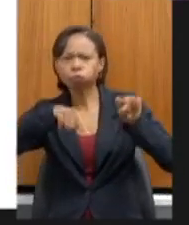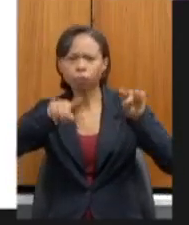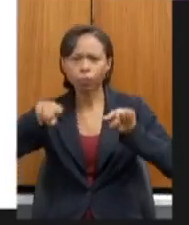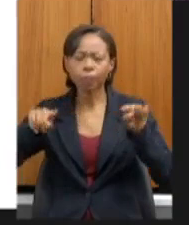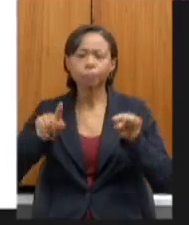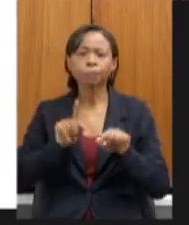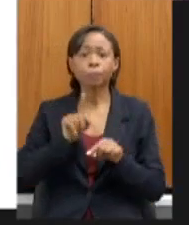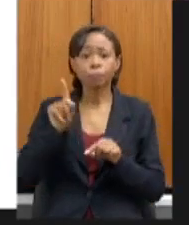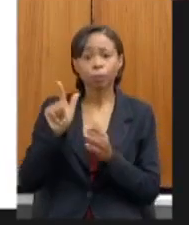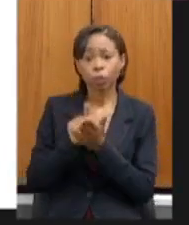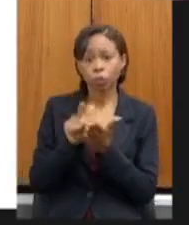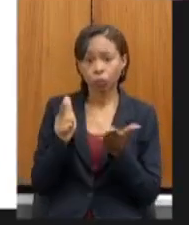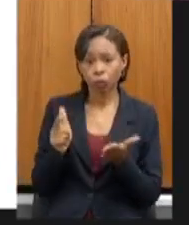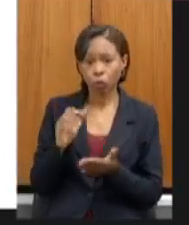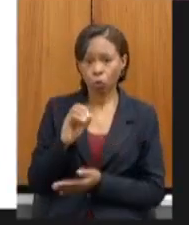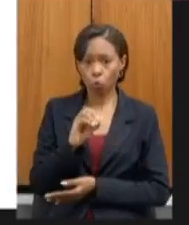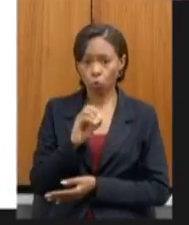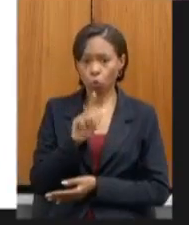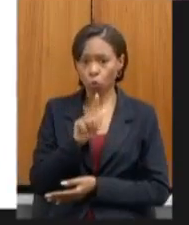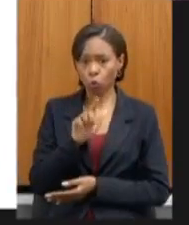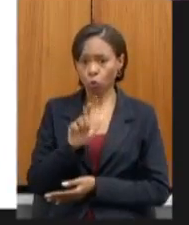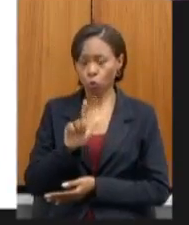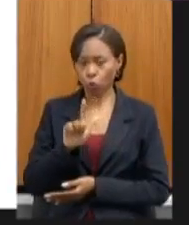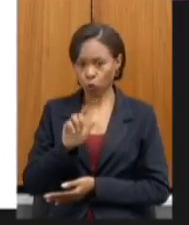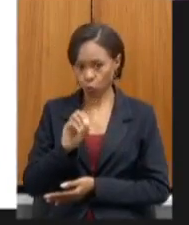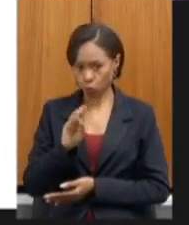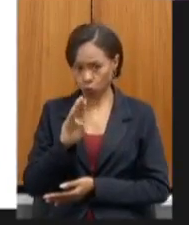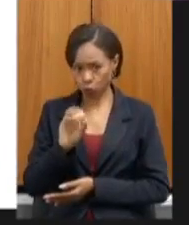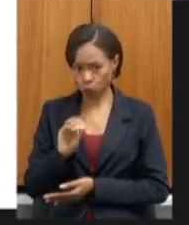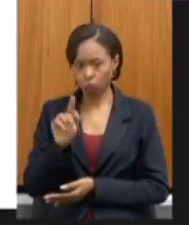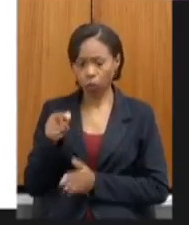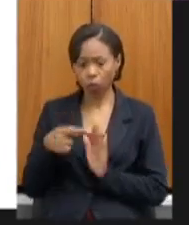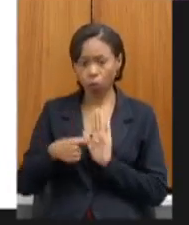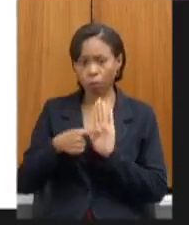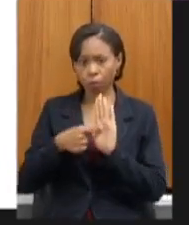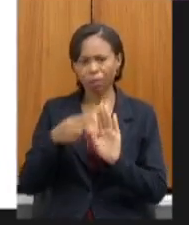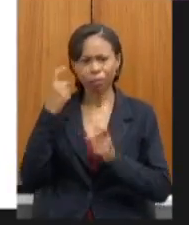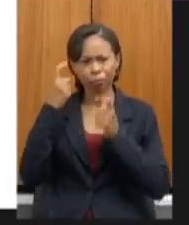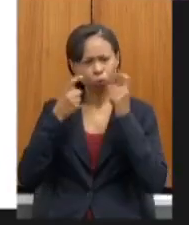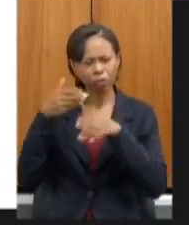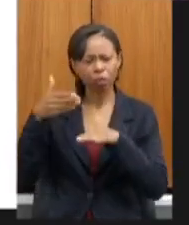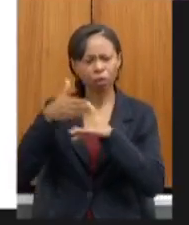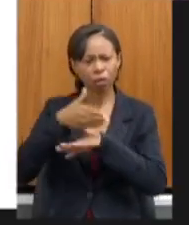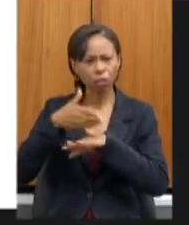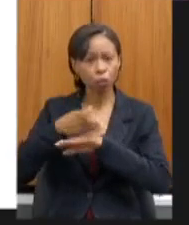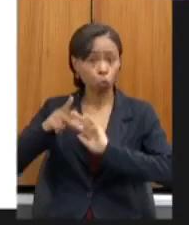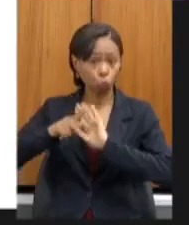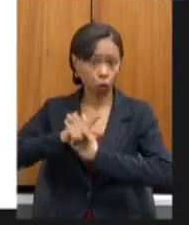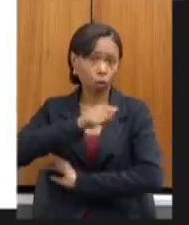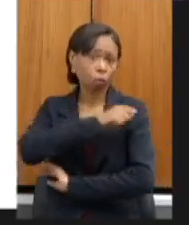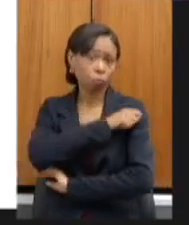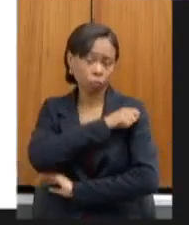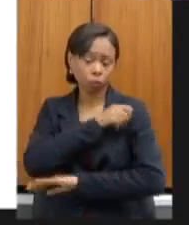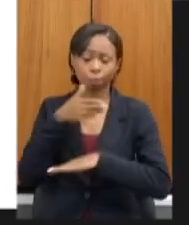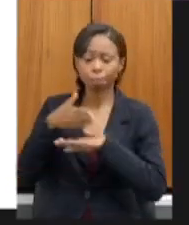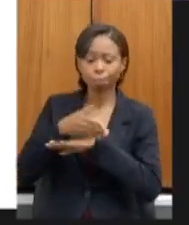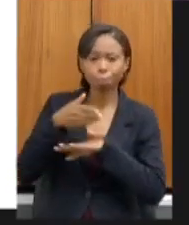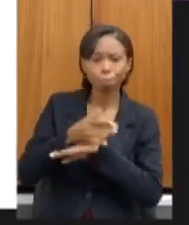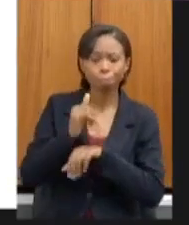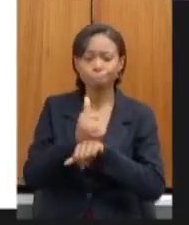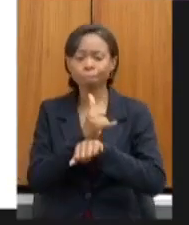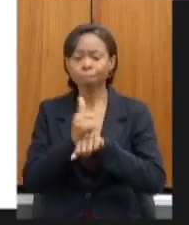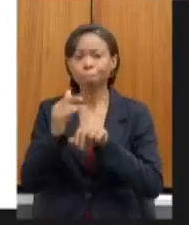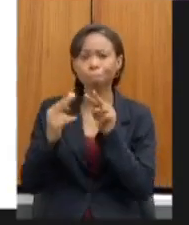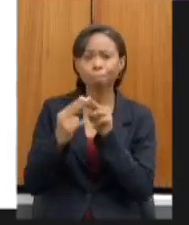agosto o Globo destaca grande preocupação em relação ao acesso de alunos às estratégias de educação